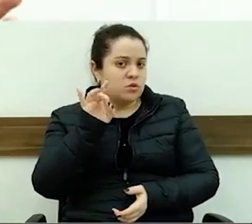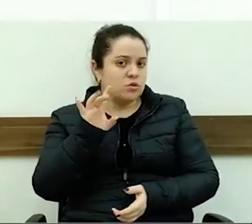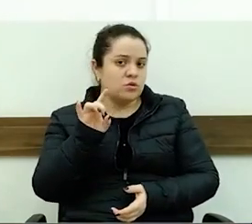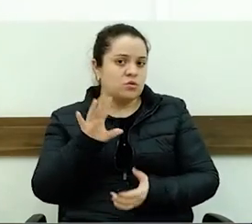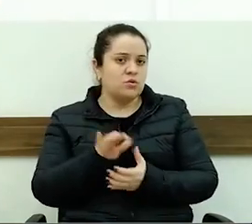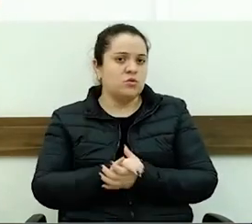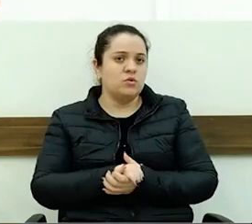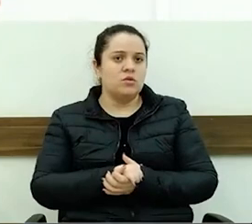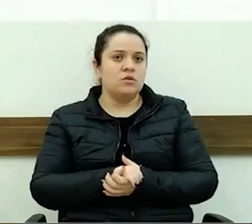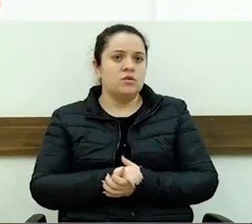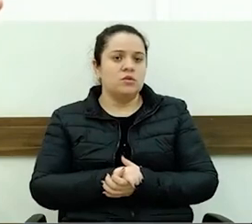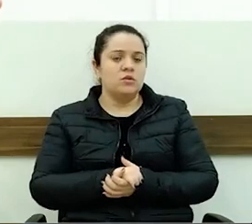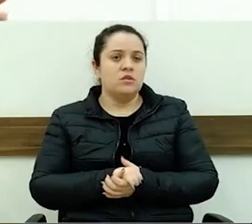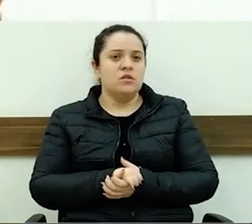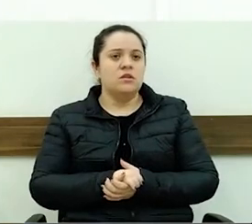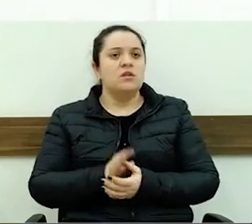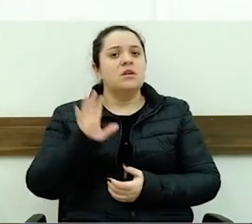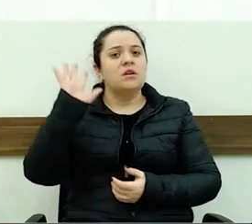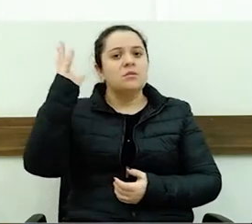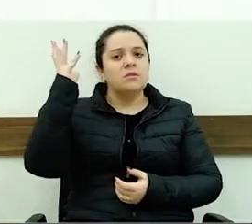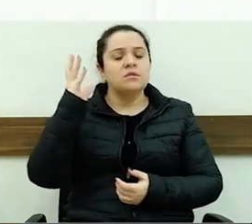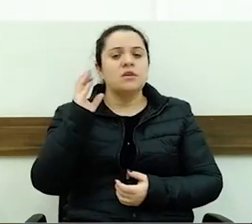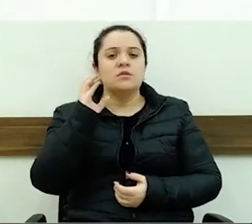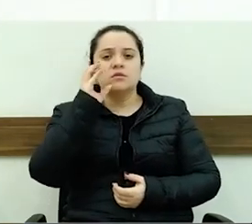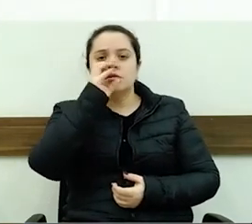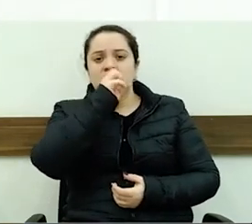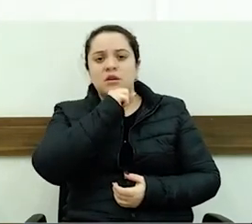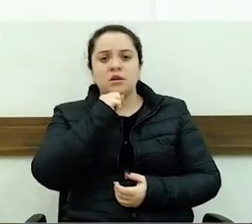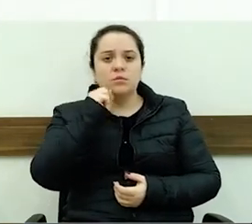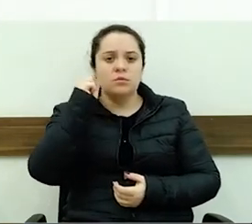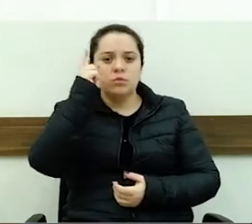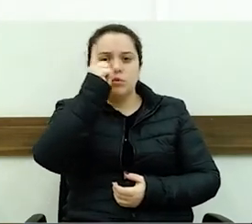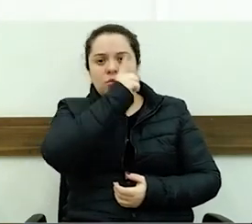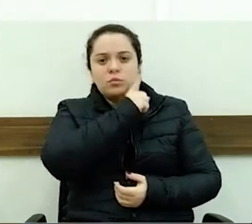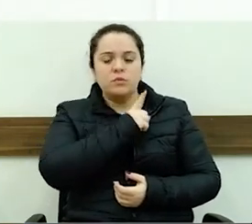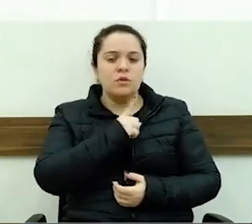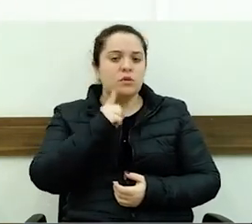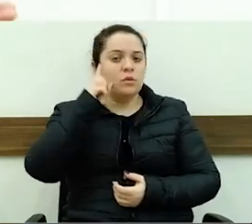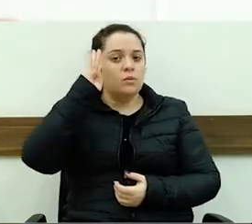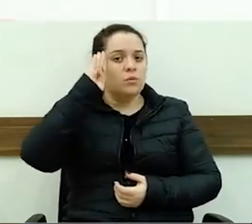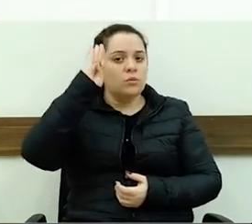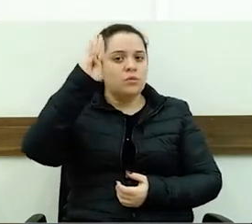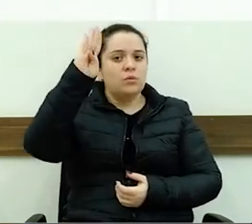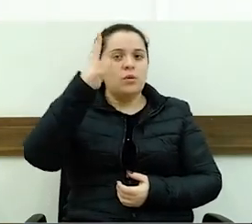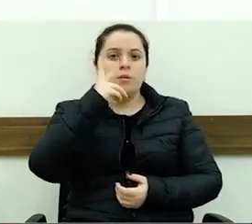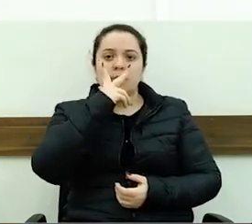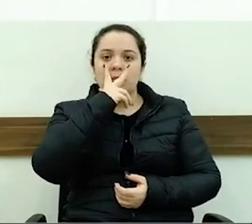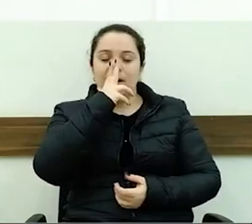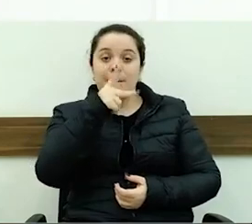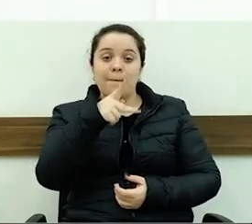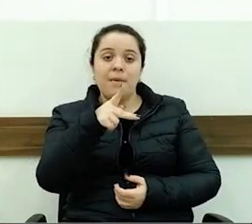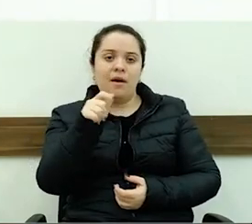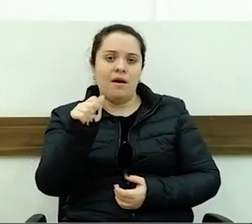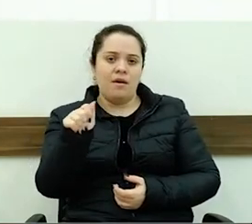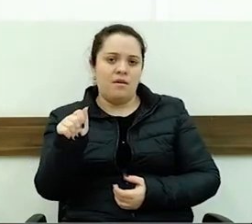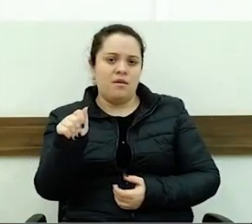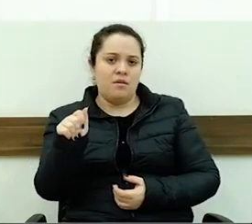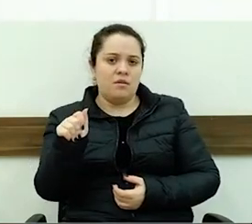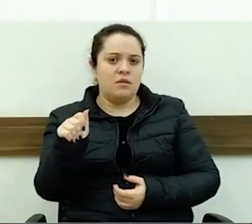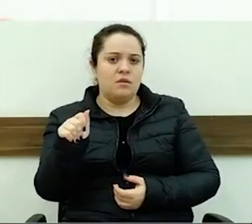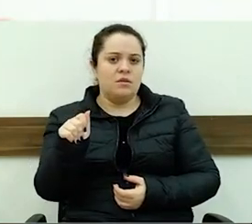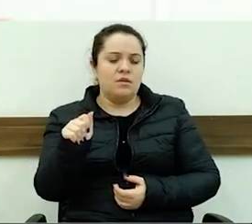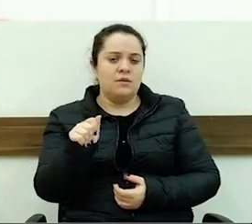sendo, no final de semana, principalmente um pronto-socorro, vamos dizer assim, que todas